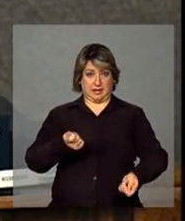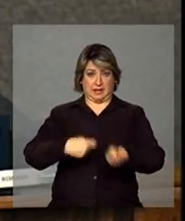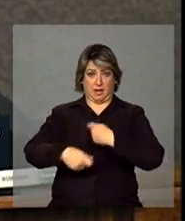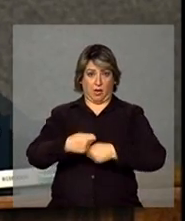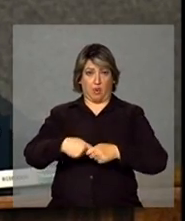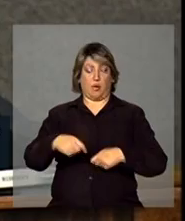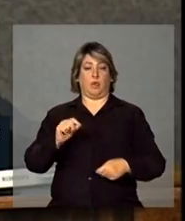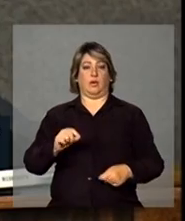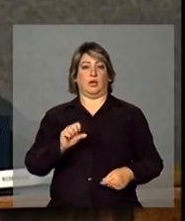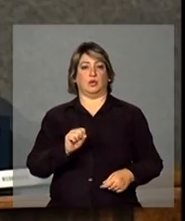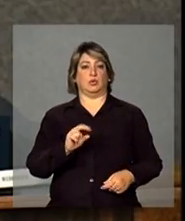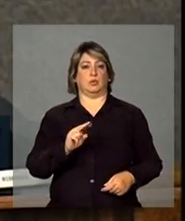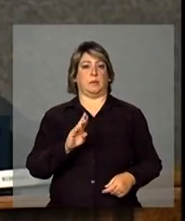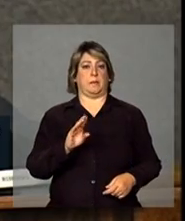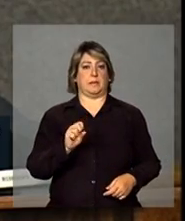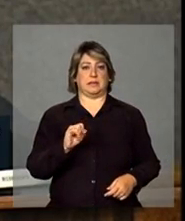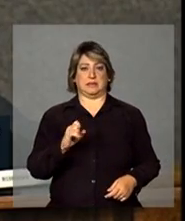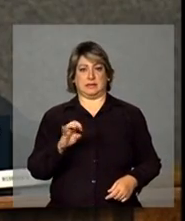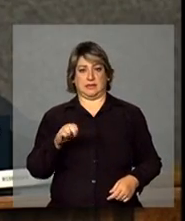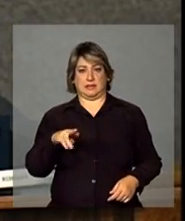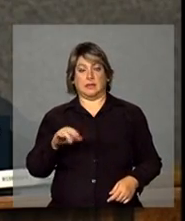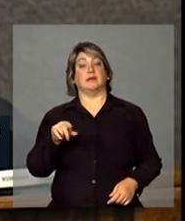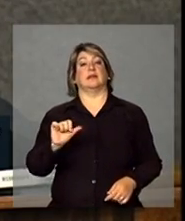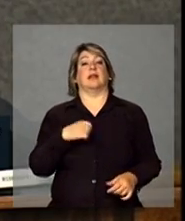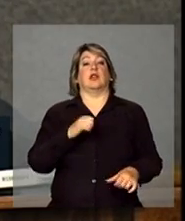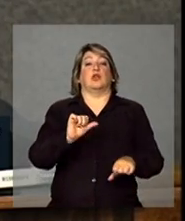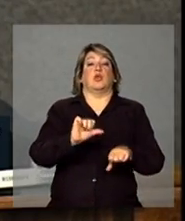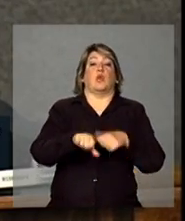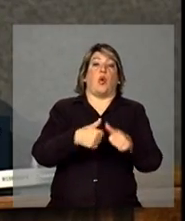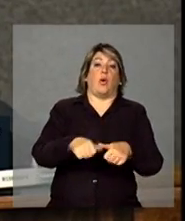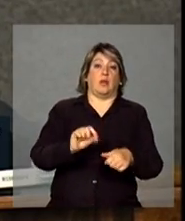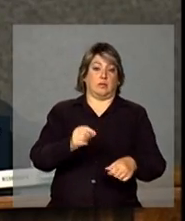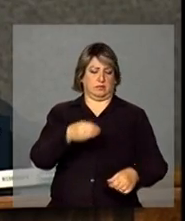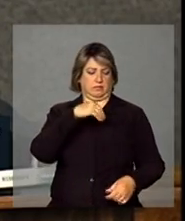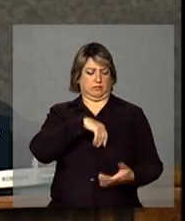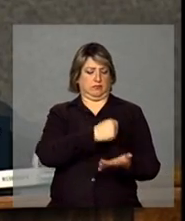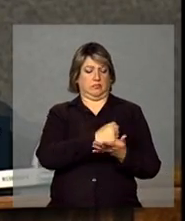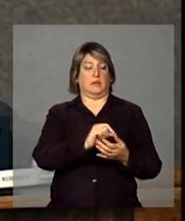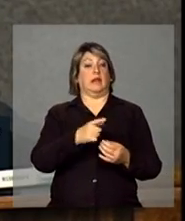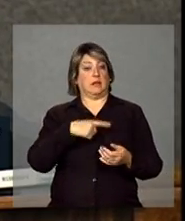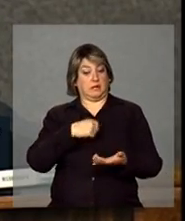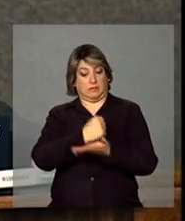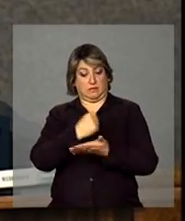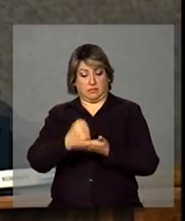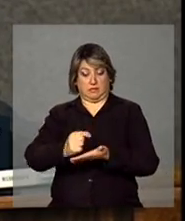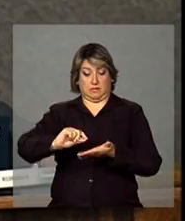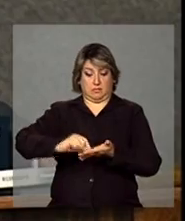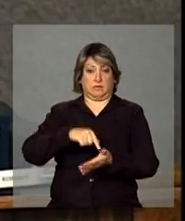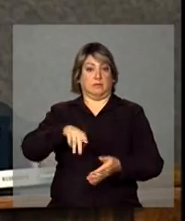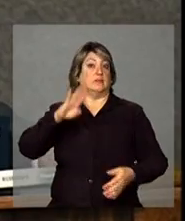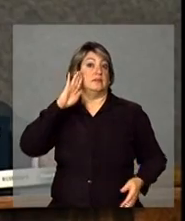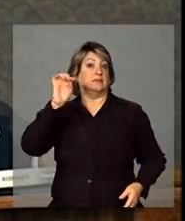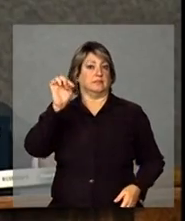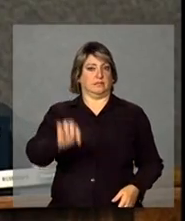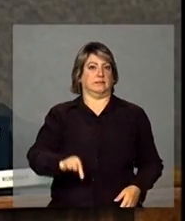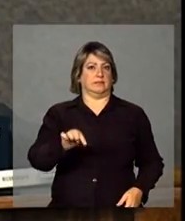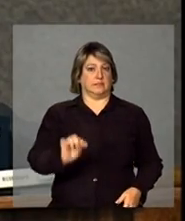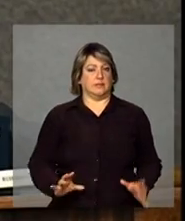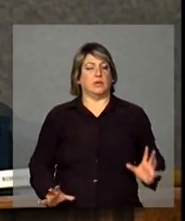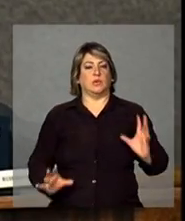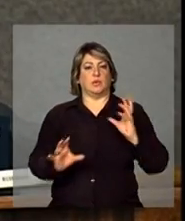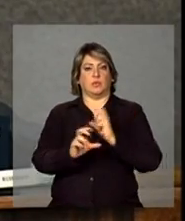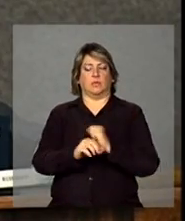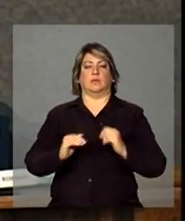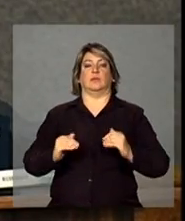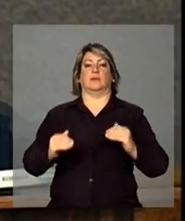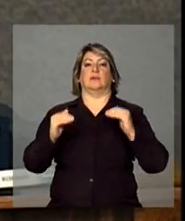subsistência estão sendo trocados por empregos com carteira e por negócios com maior potencial de acumulação e